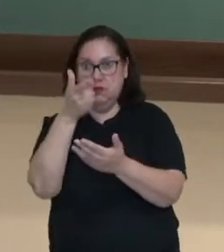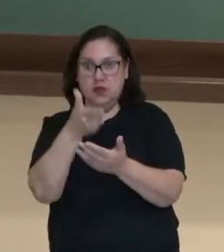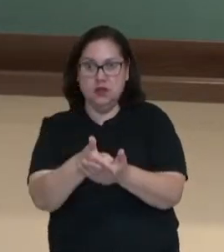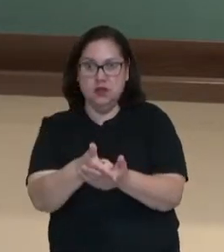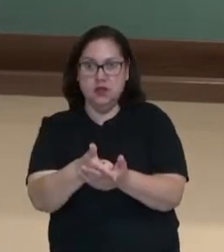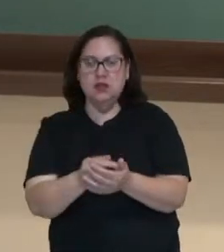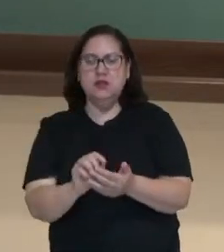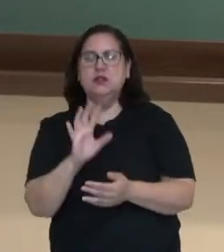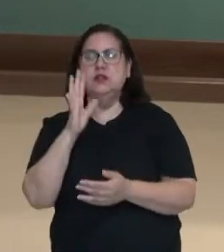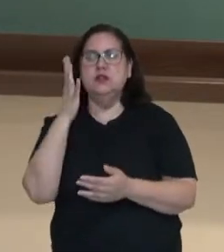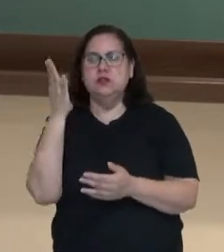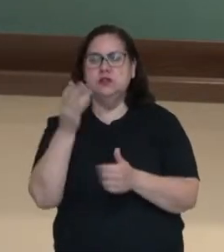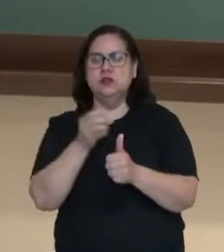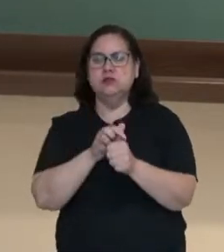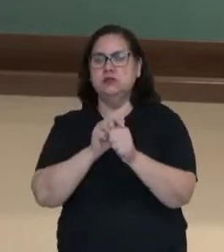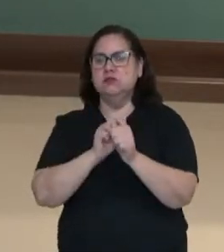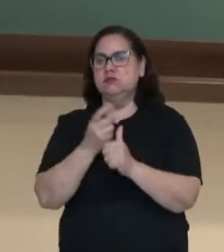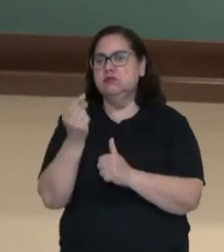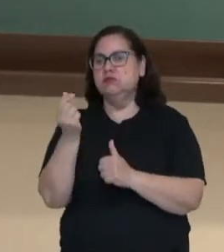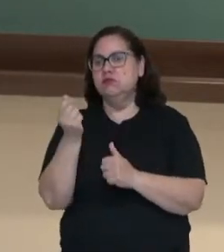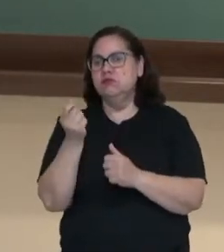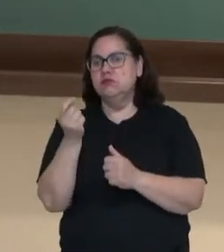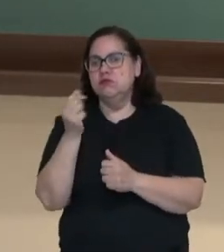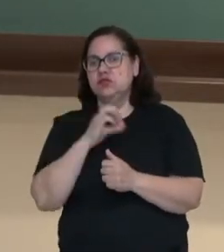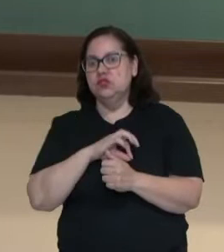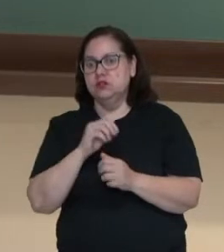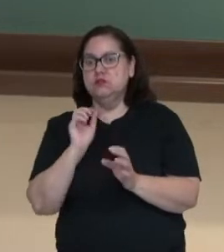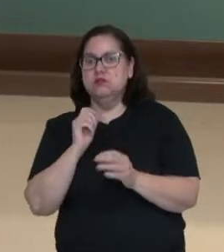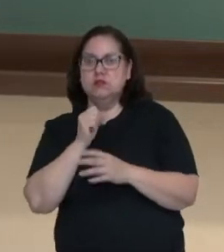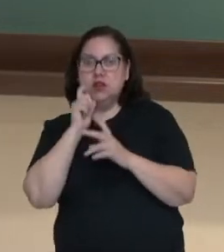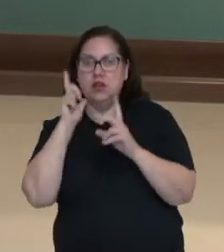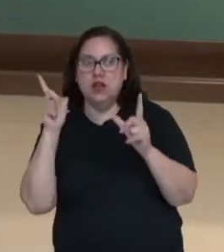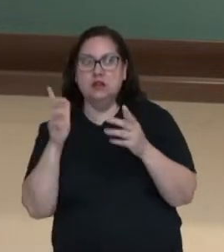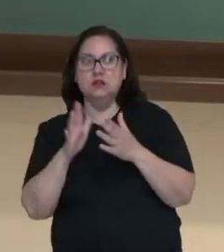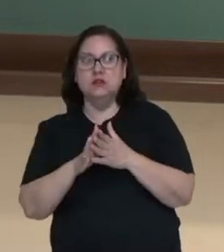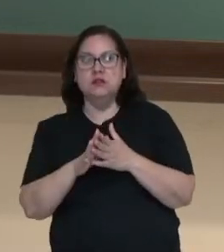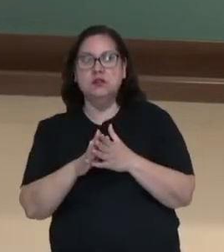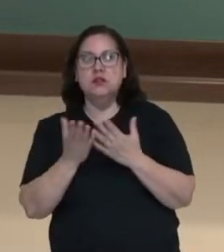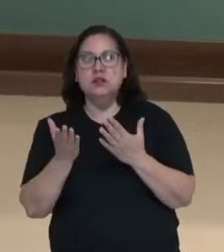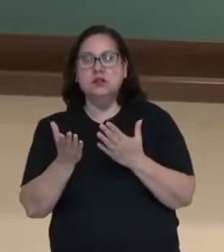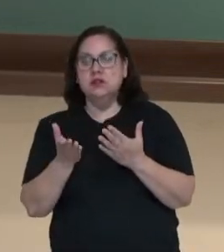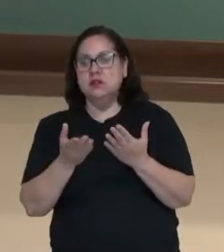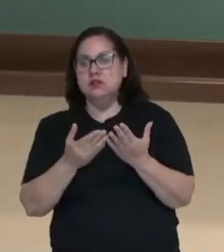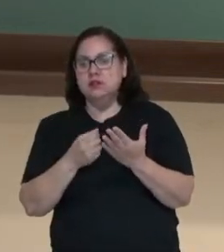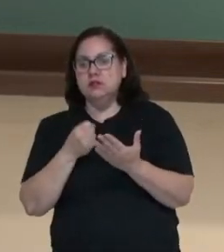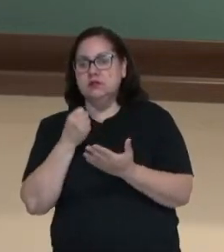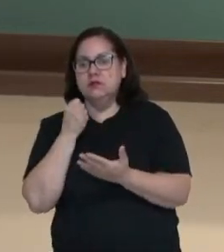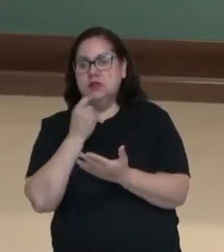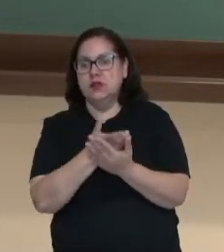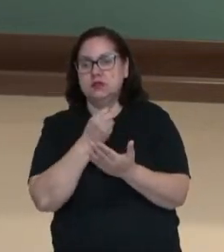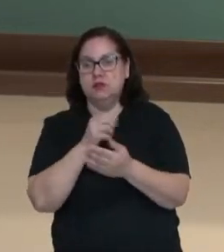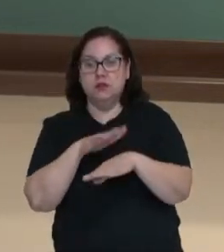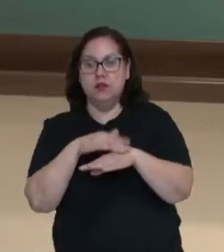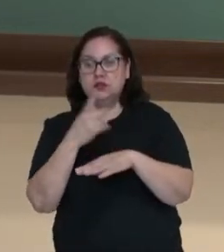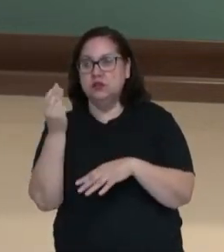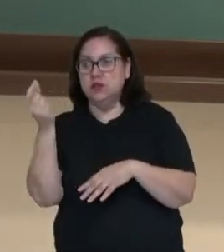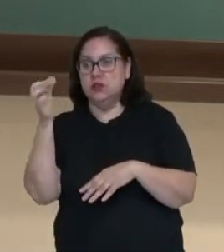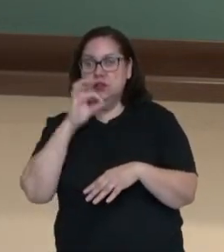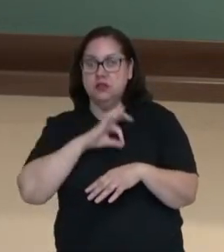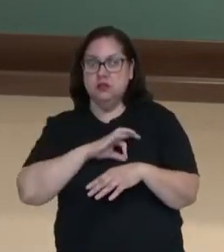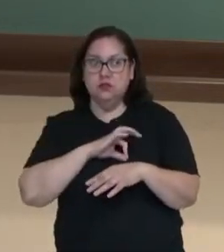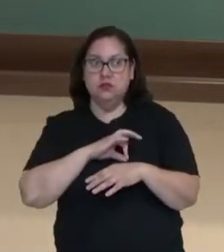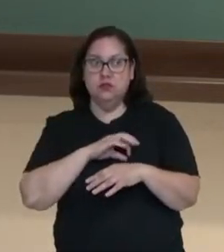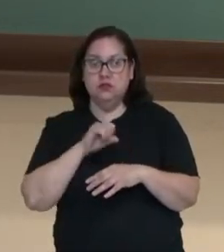O que está acontecendo com as finanças do Jair? É óbvio, né pessoal? Ele está gastando mais do que ele está ganhando.